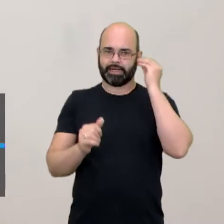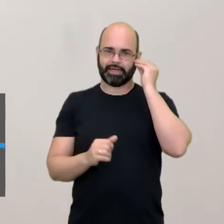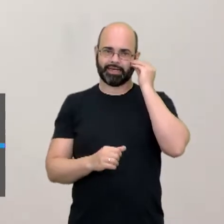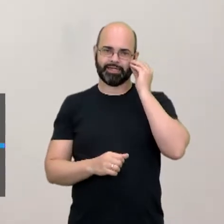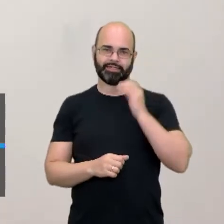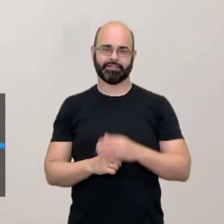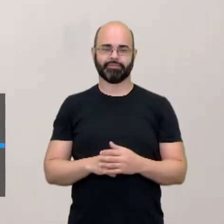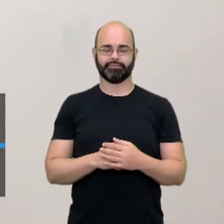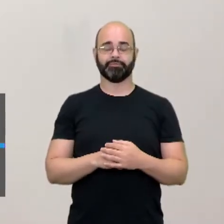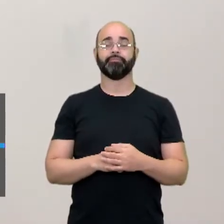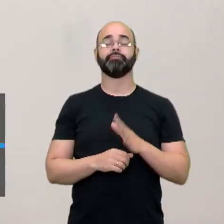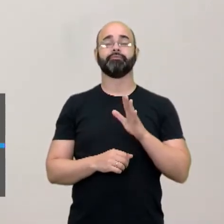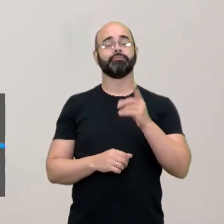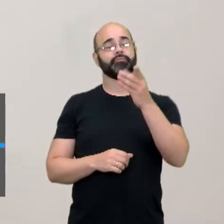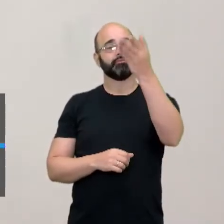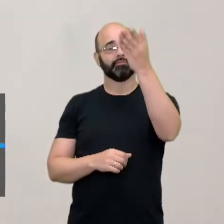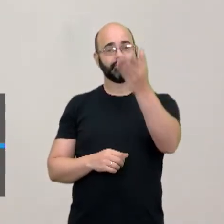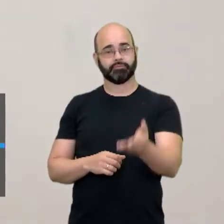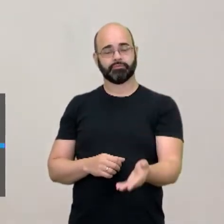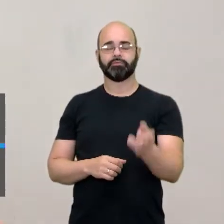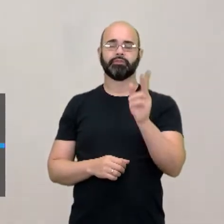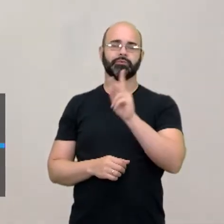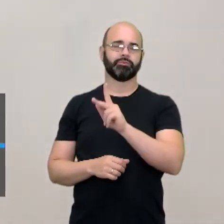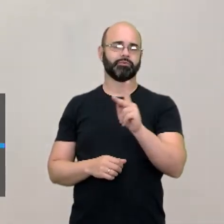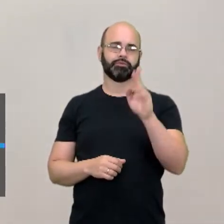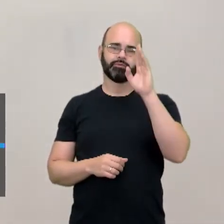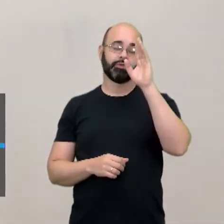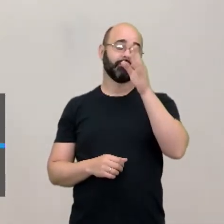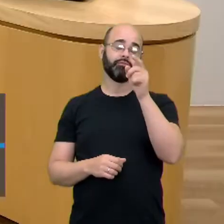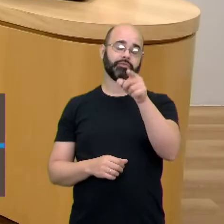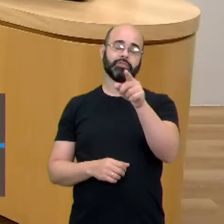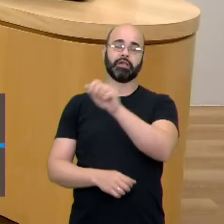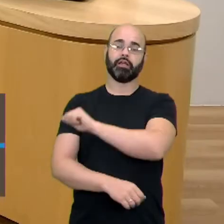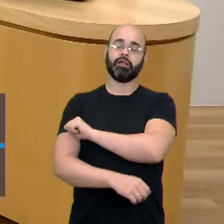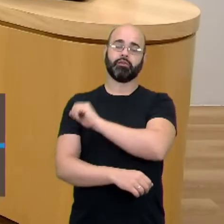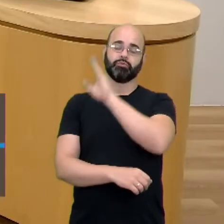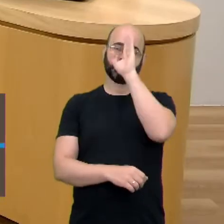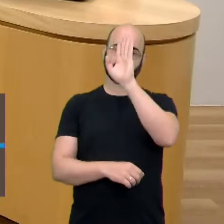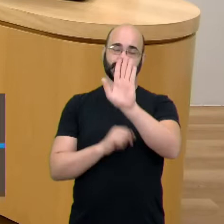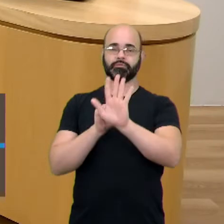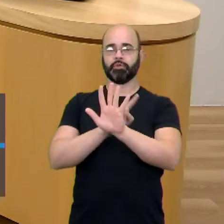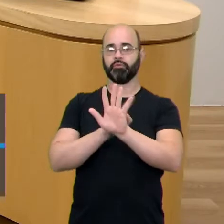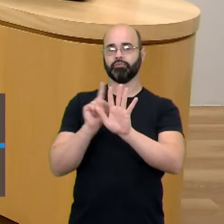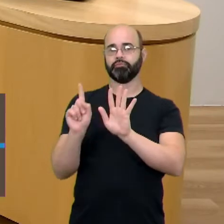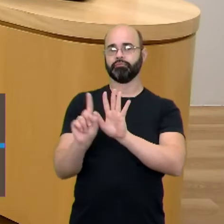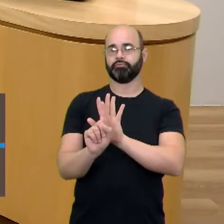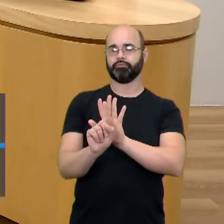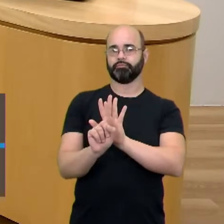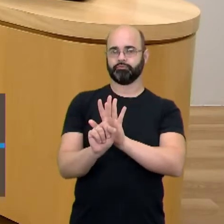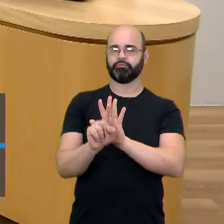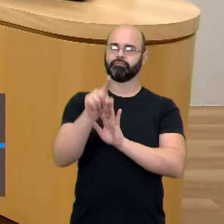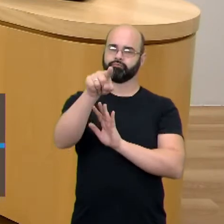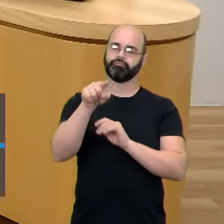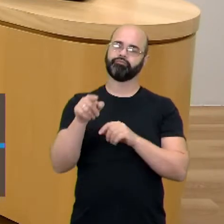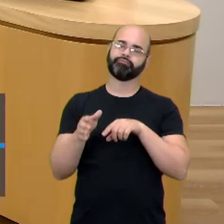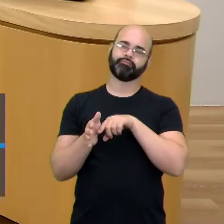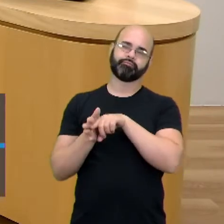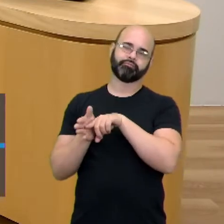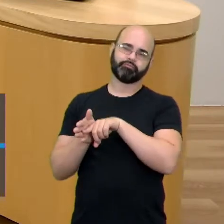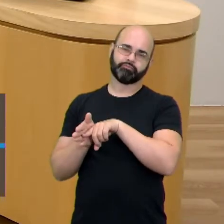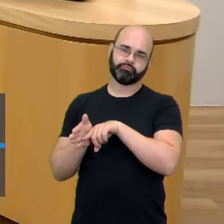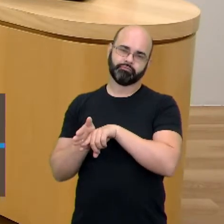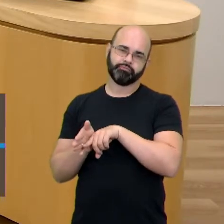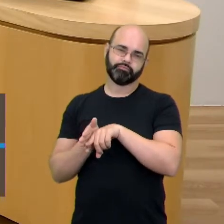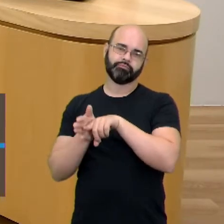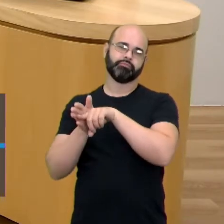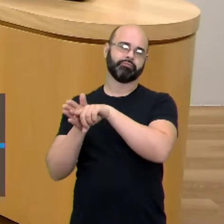colocar o estudante como protagonista do saber, na medida em que ele vai pesquisar, na medida